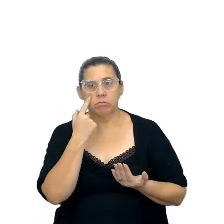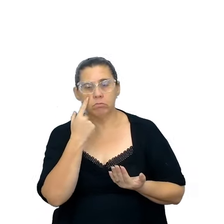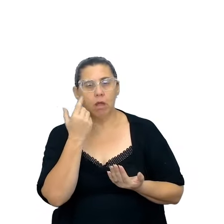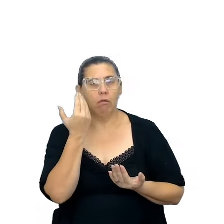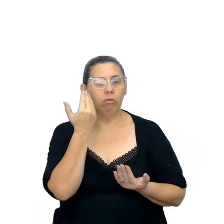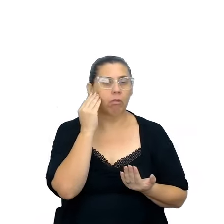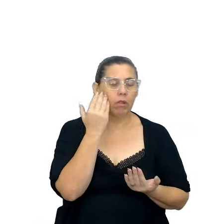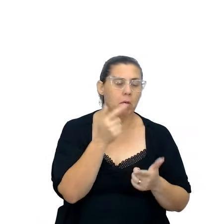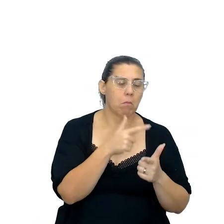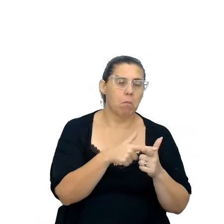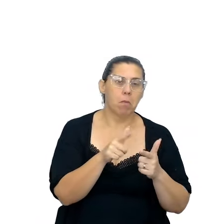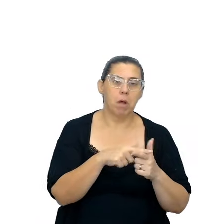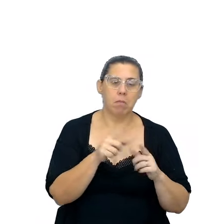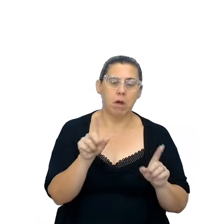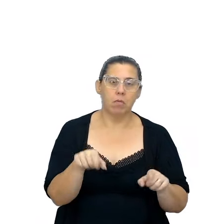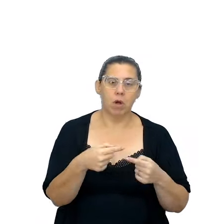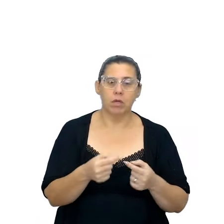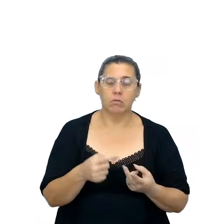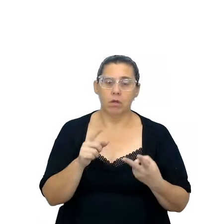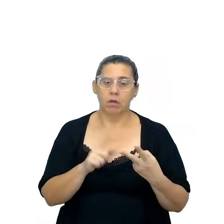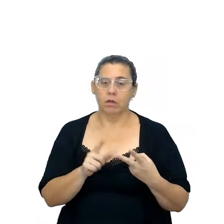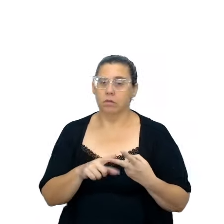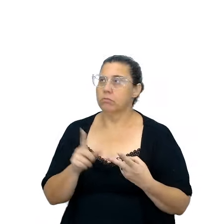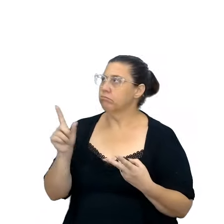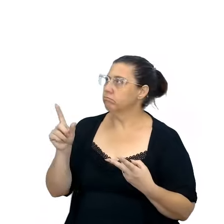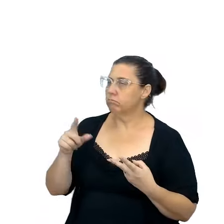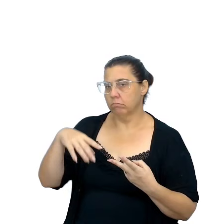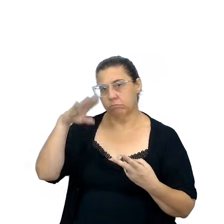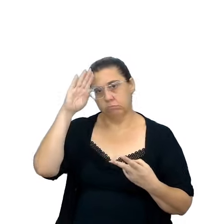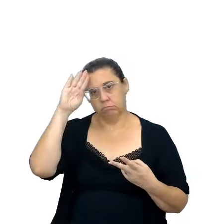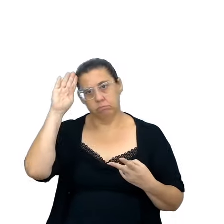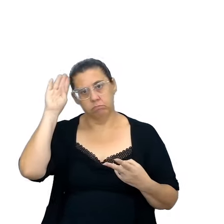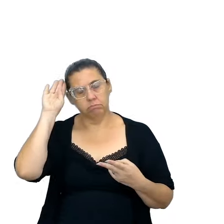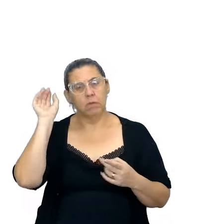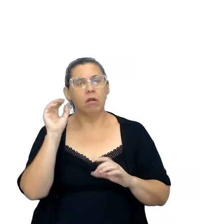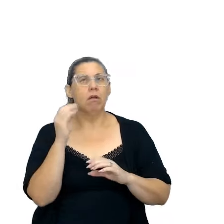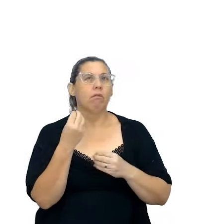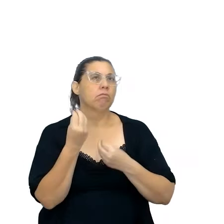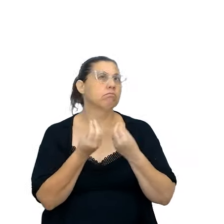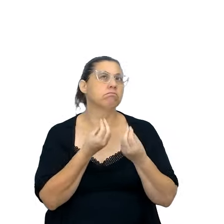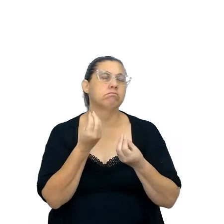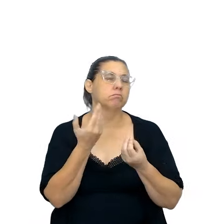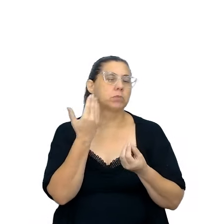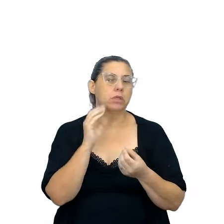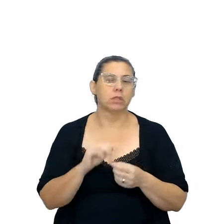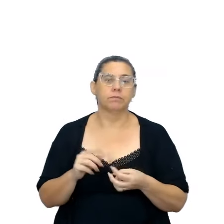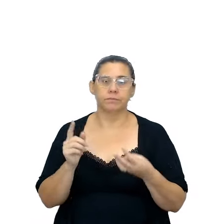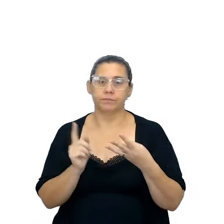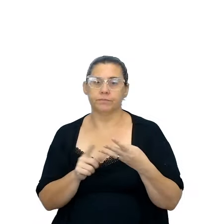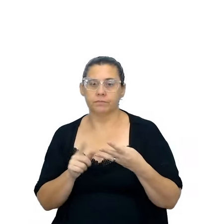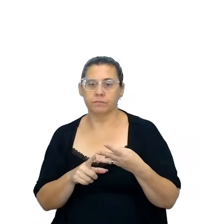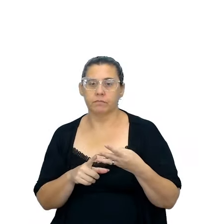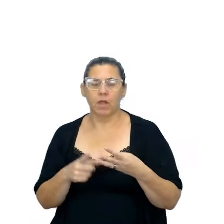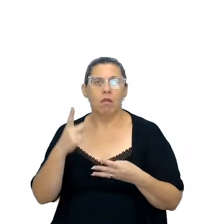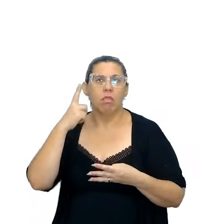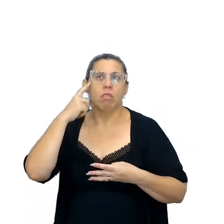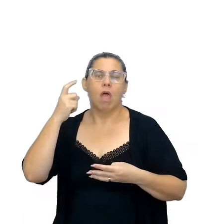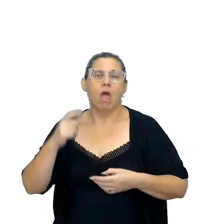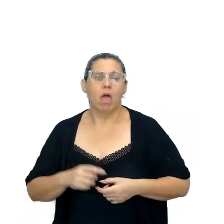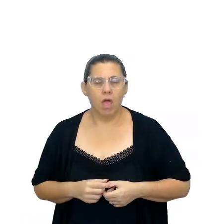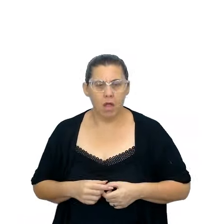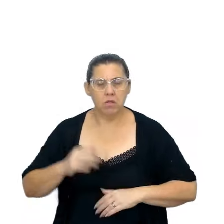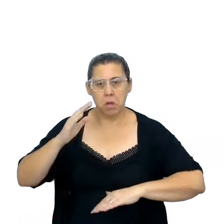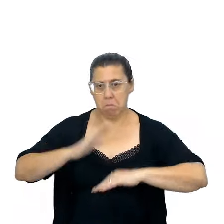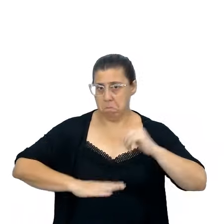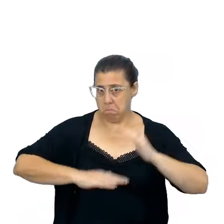compreender o problema desafio, depois vem a interpretação que buscar as soluções, depois vem a ideação, é um momento até de